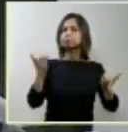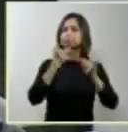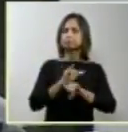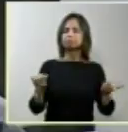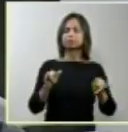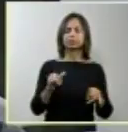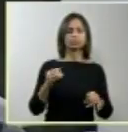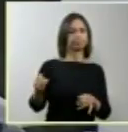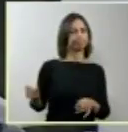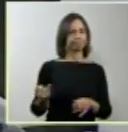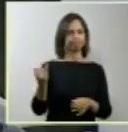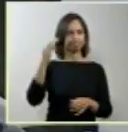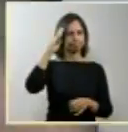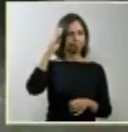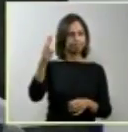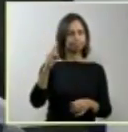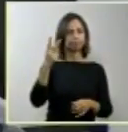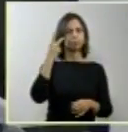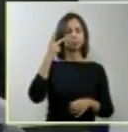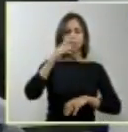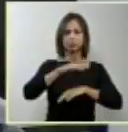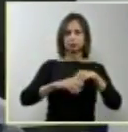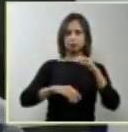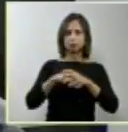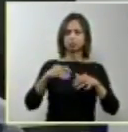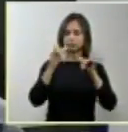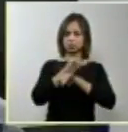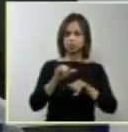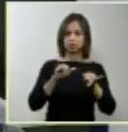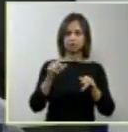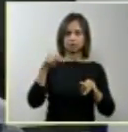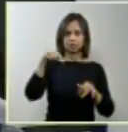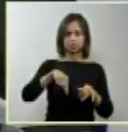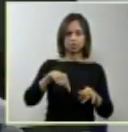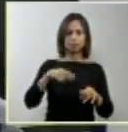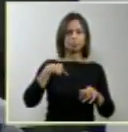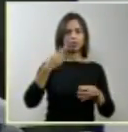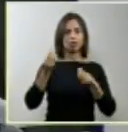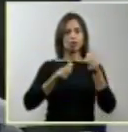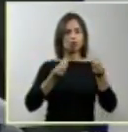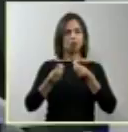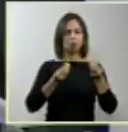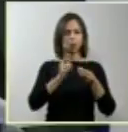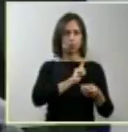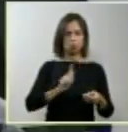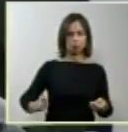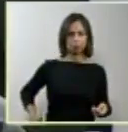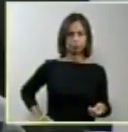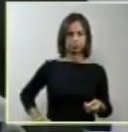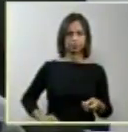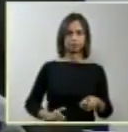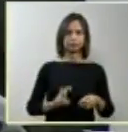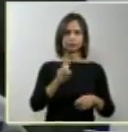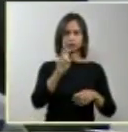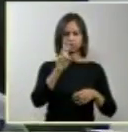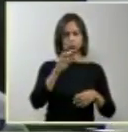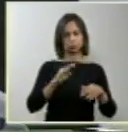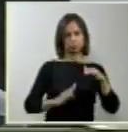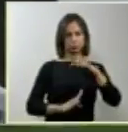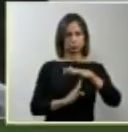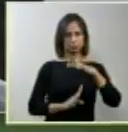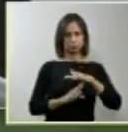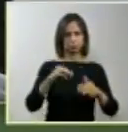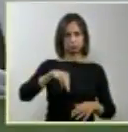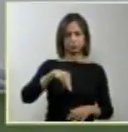a ter-se a eficiência no âmbito da administração pública. Suspendo os trabalhos por cinco